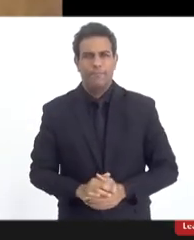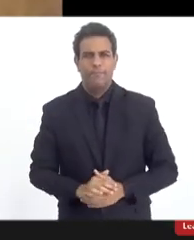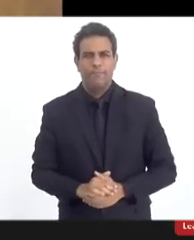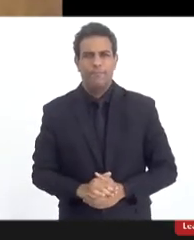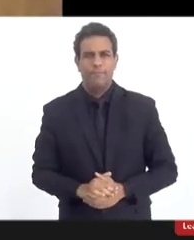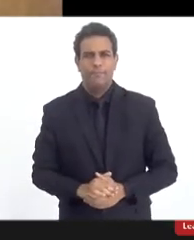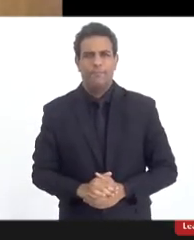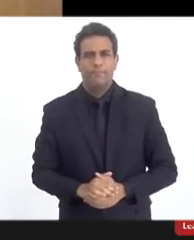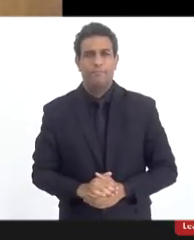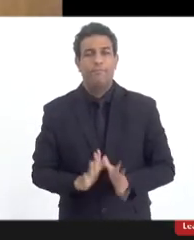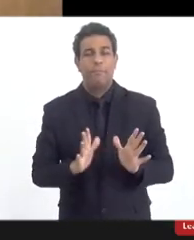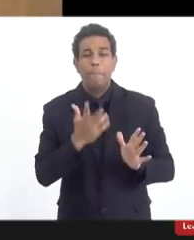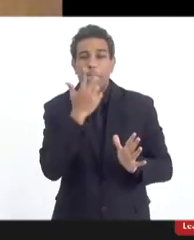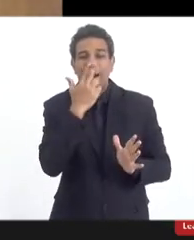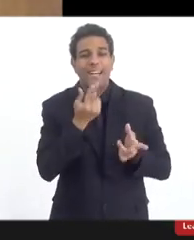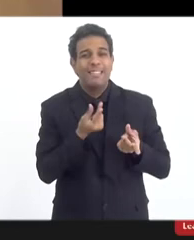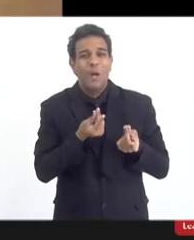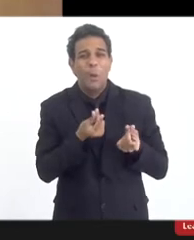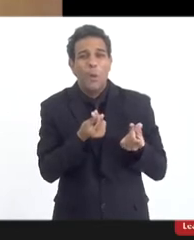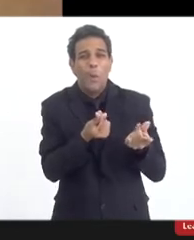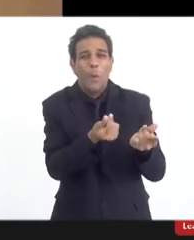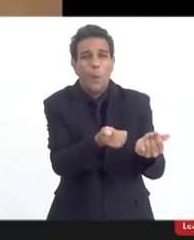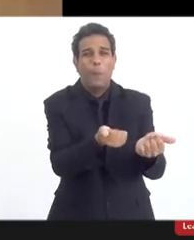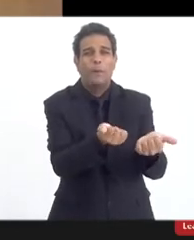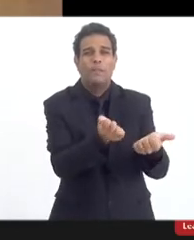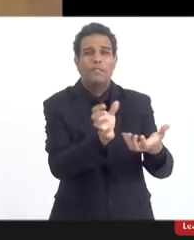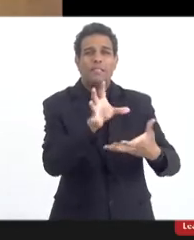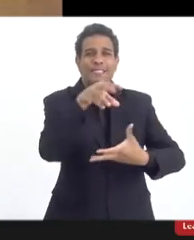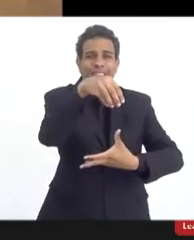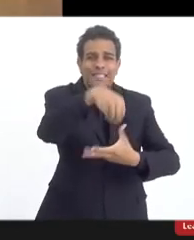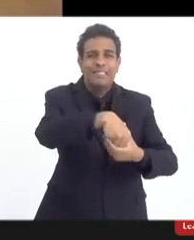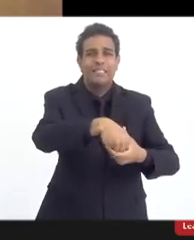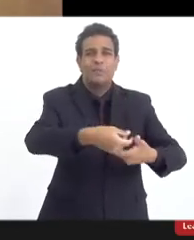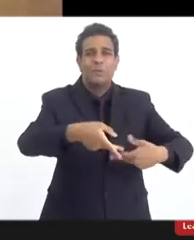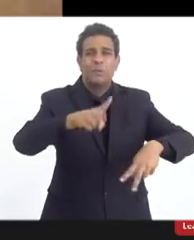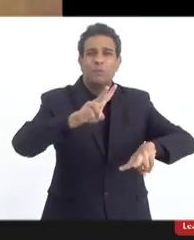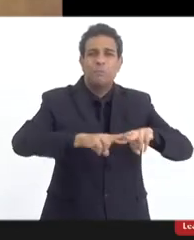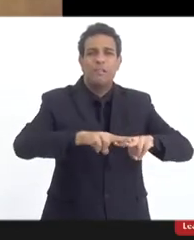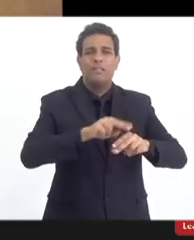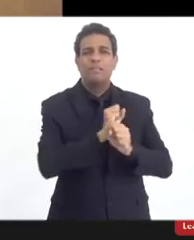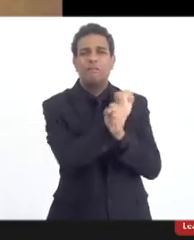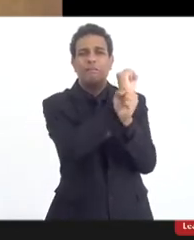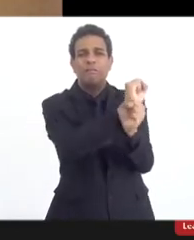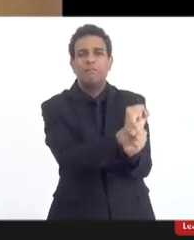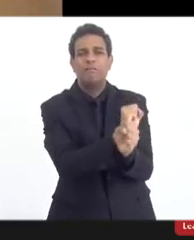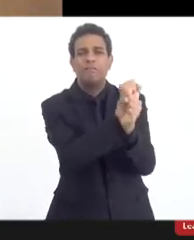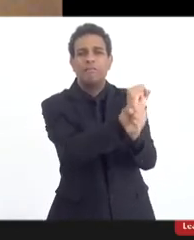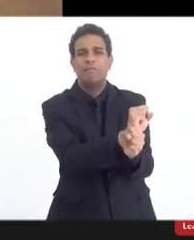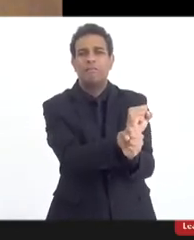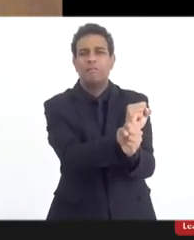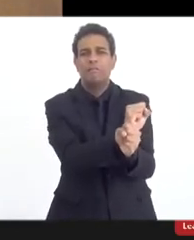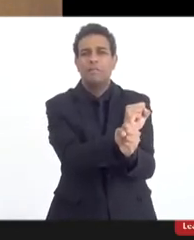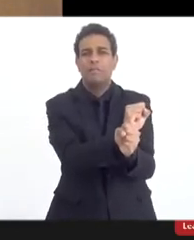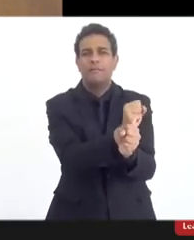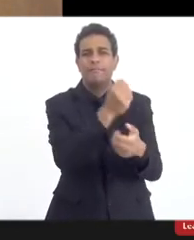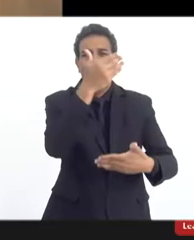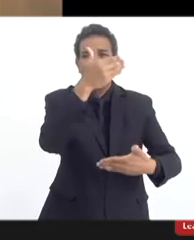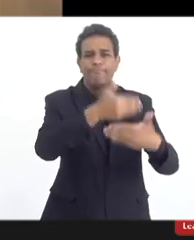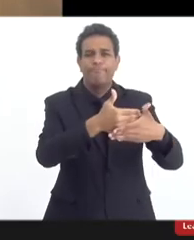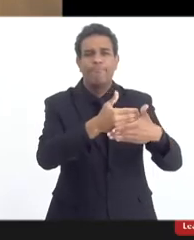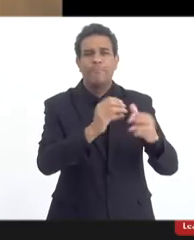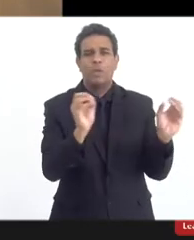Acabará escravo dentro desses muros que construiu sem horizontes,